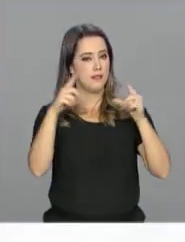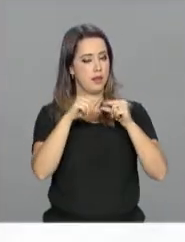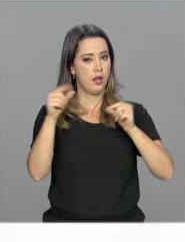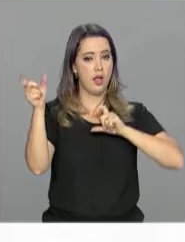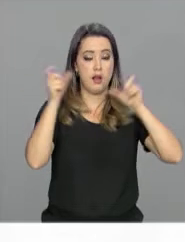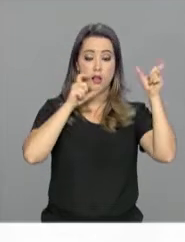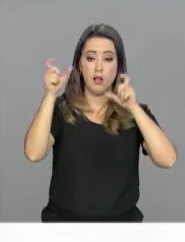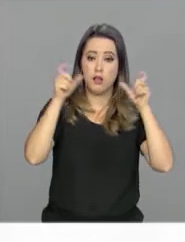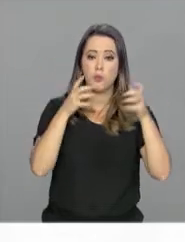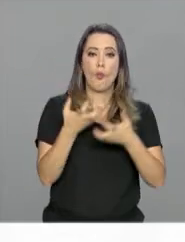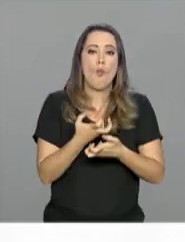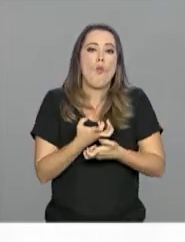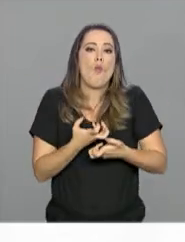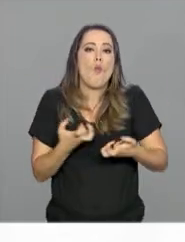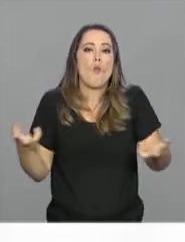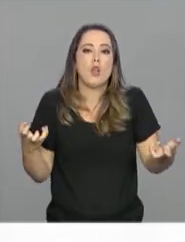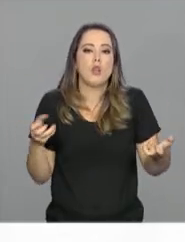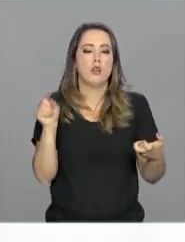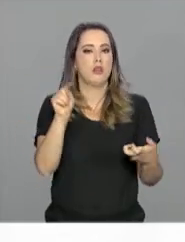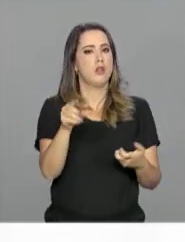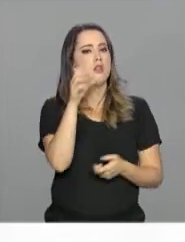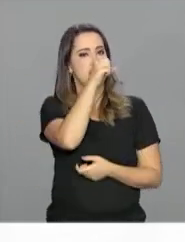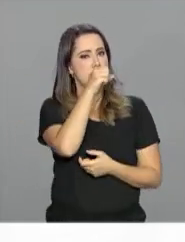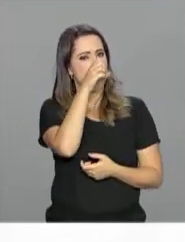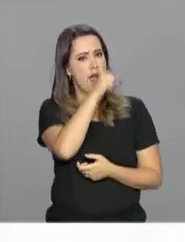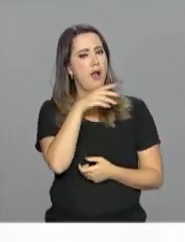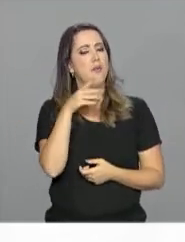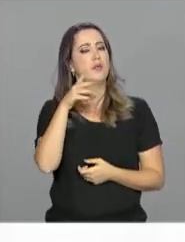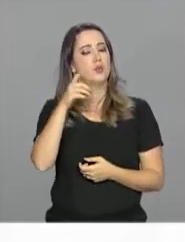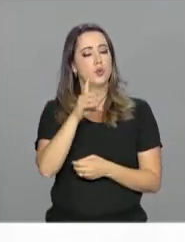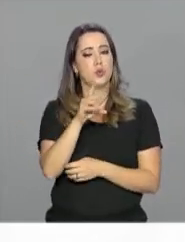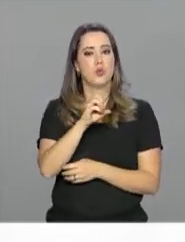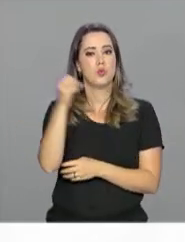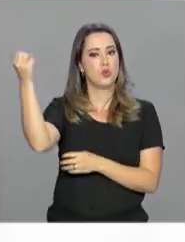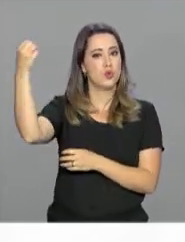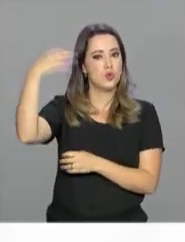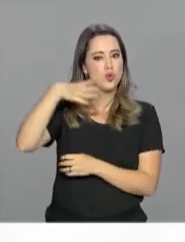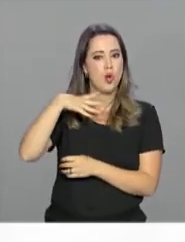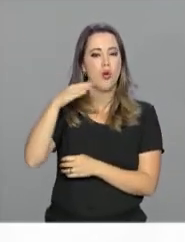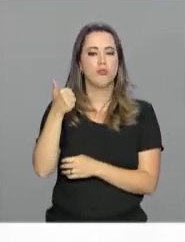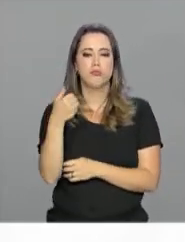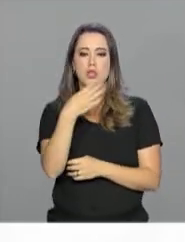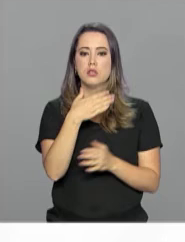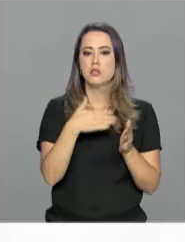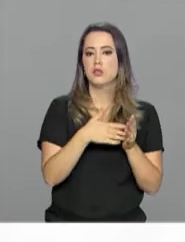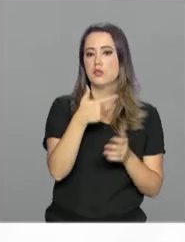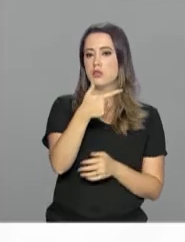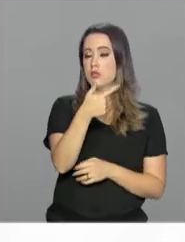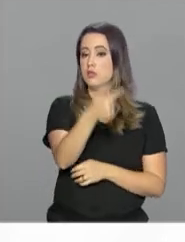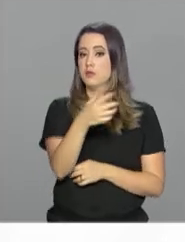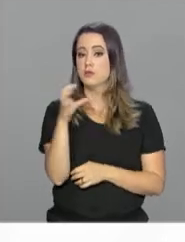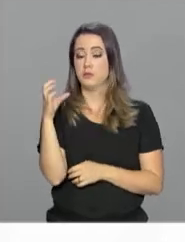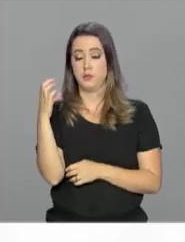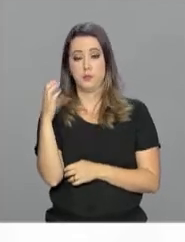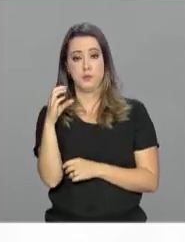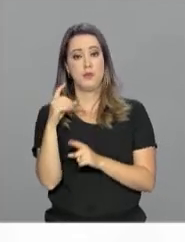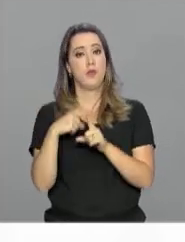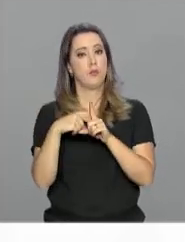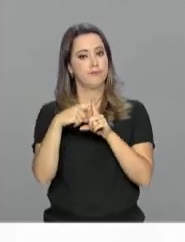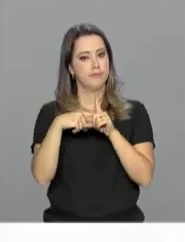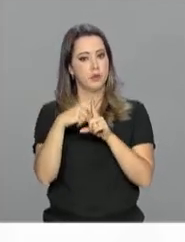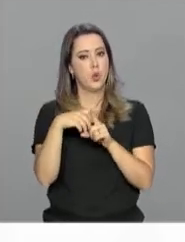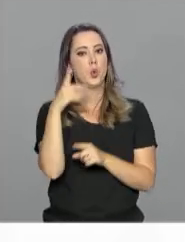alerta é para o período de seca. Sábado de sol, com temperatura entre 14 e 27 graus. No domingo,